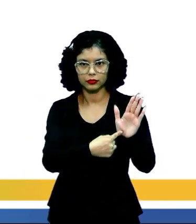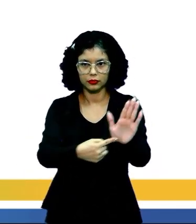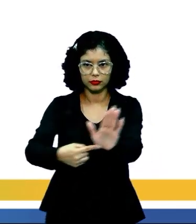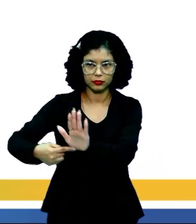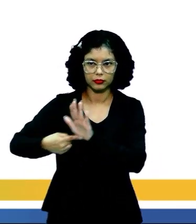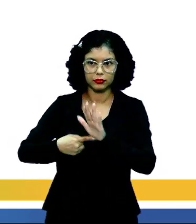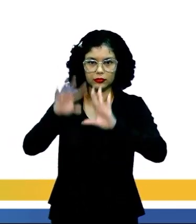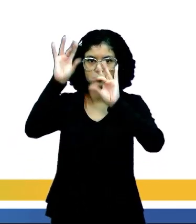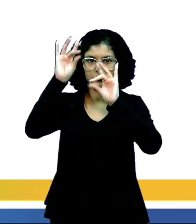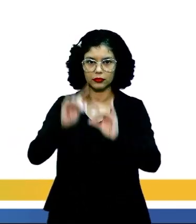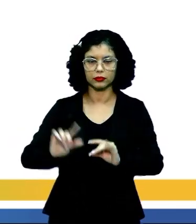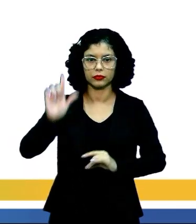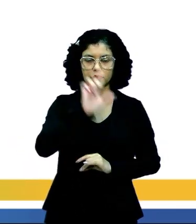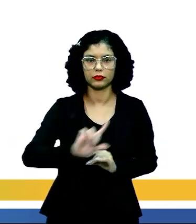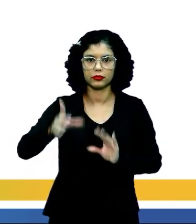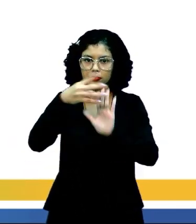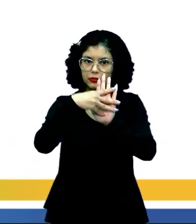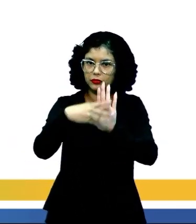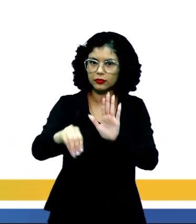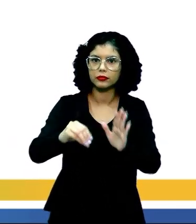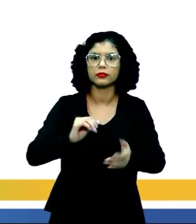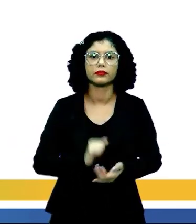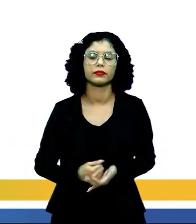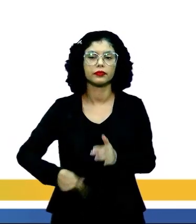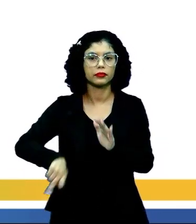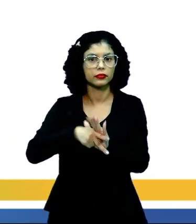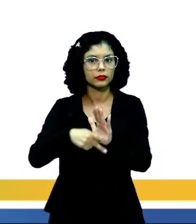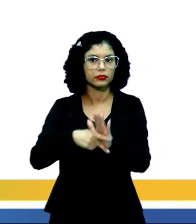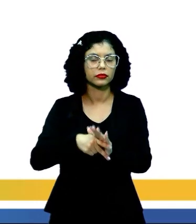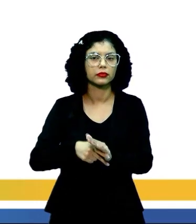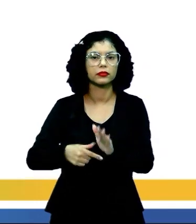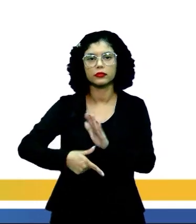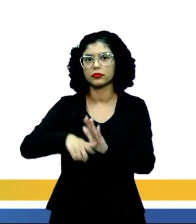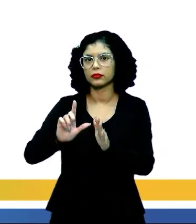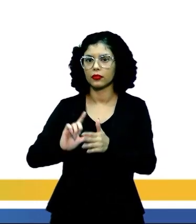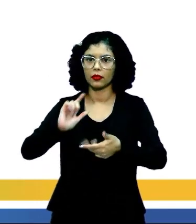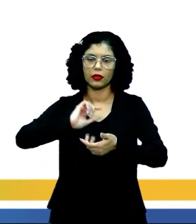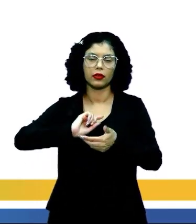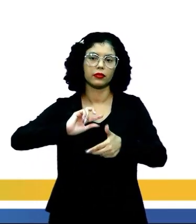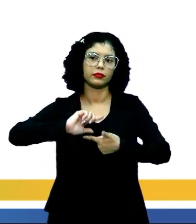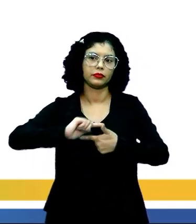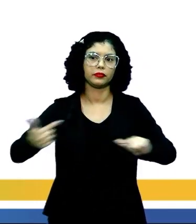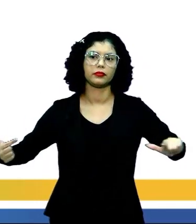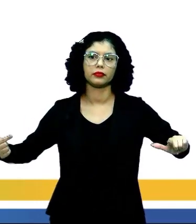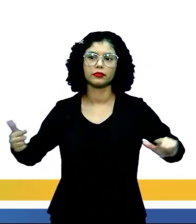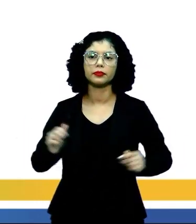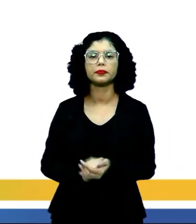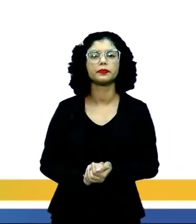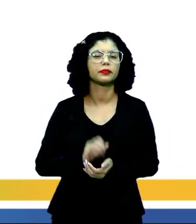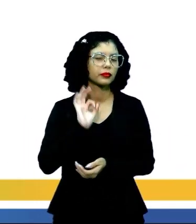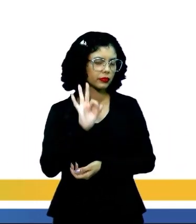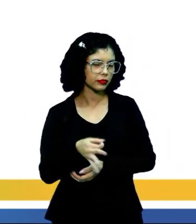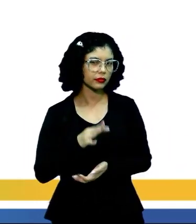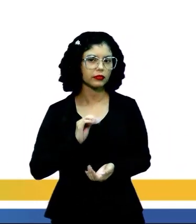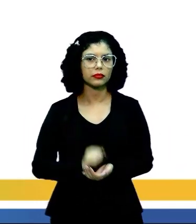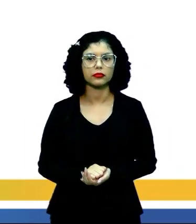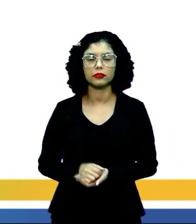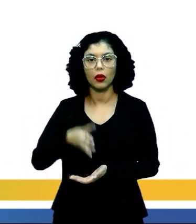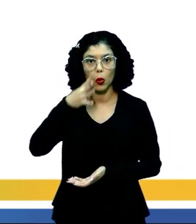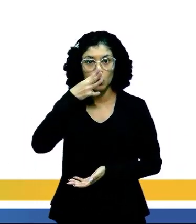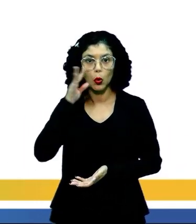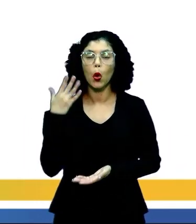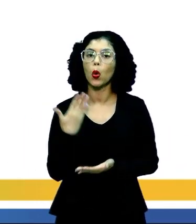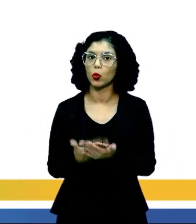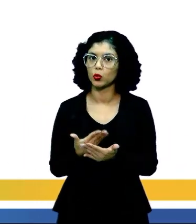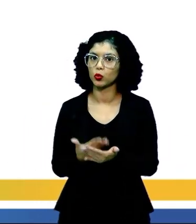aspectos de uma literatura de transição designada como pré-modernista. Obviamente, você assistiu a